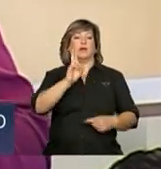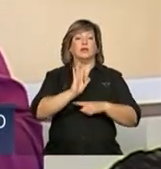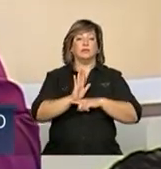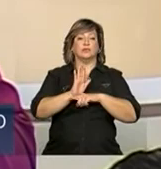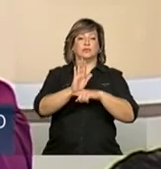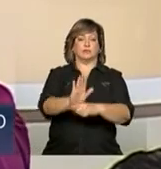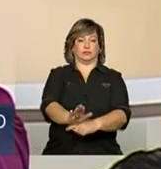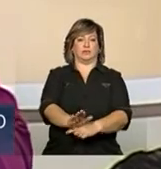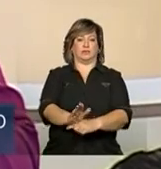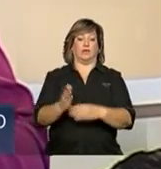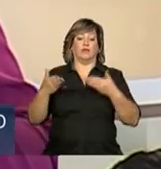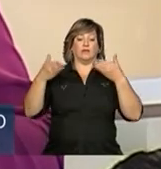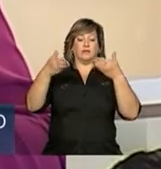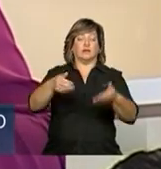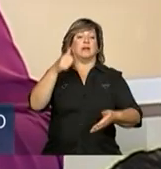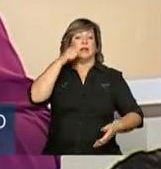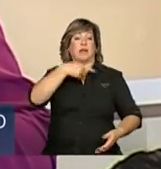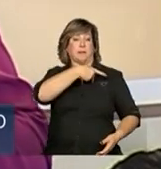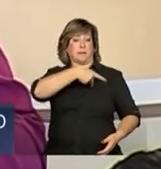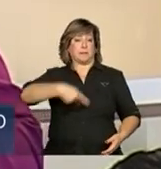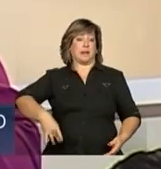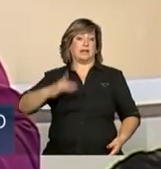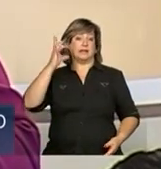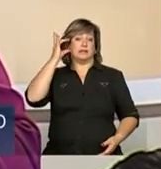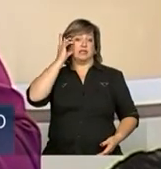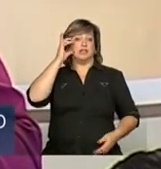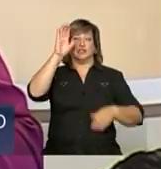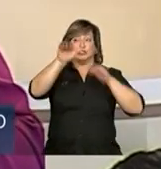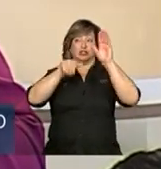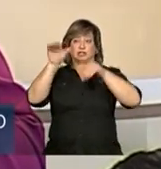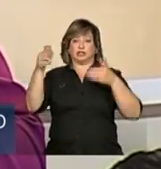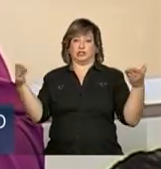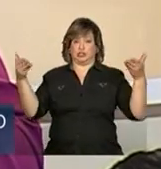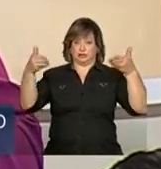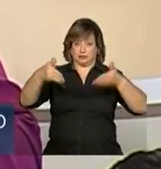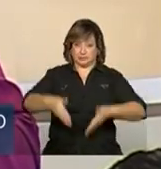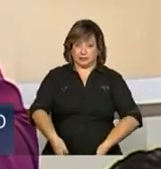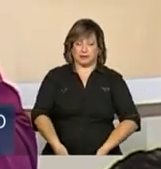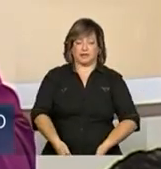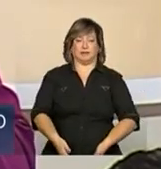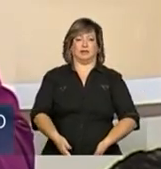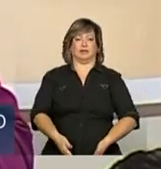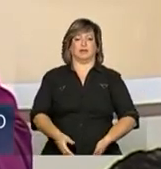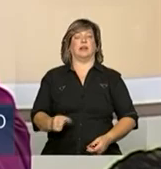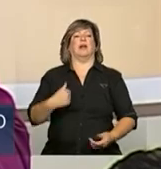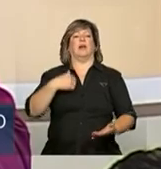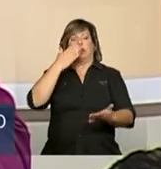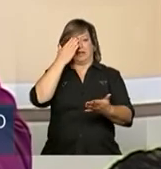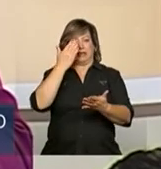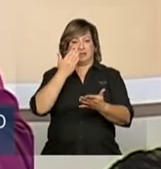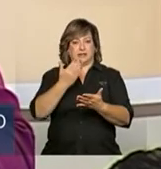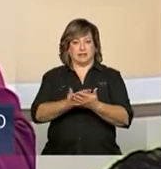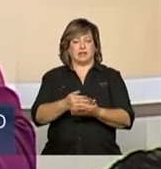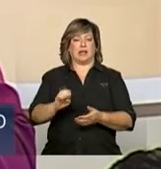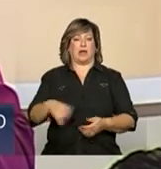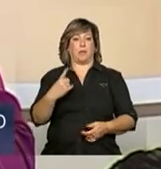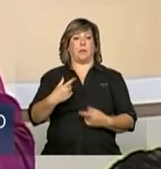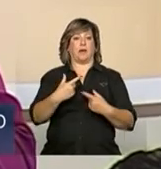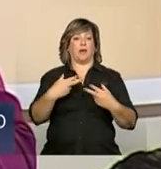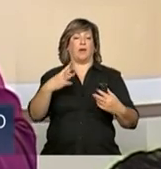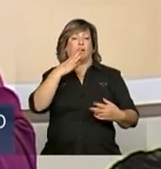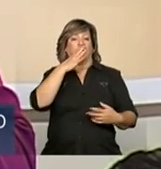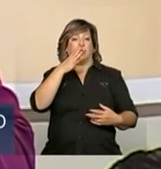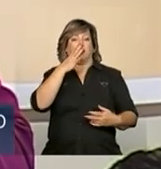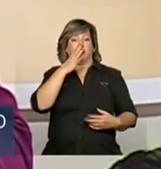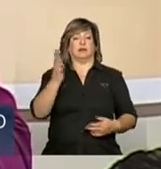da presidenta Dilma, que eu acho que foi algo extraordinário pensando